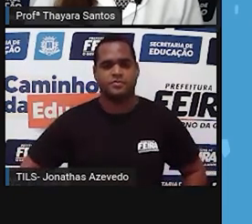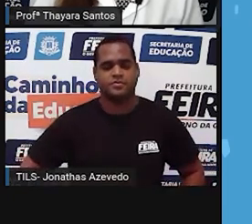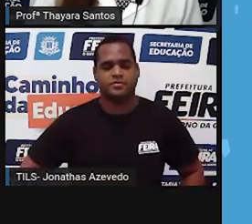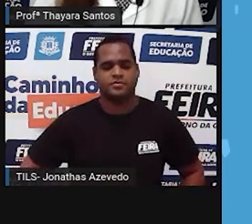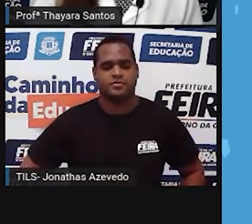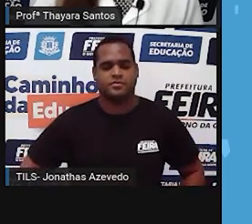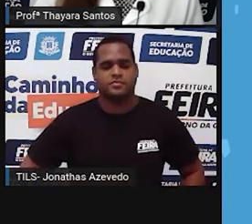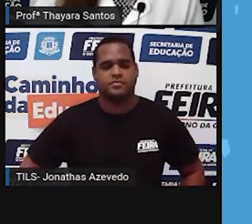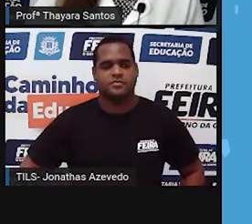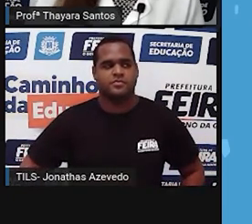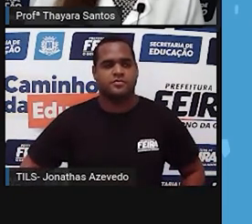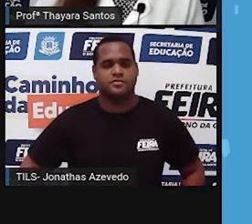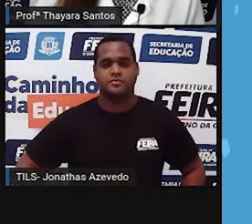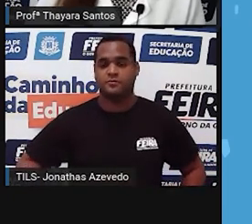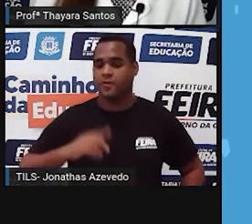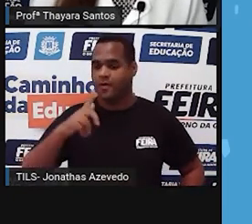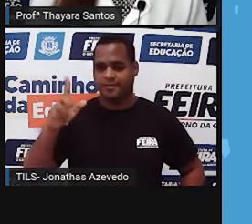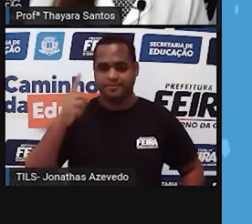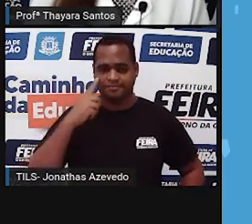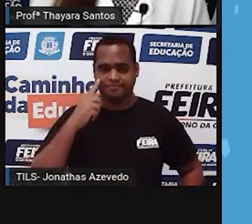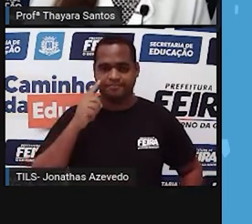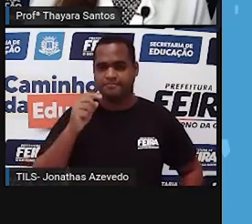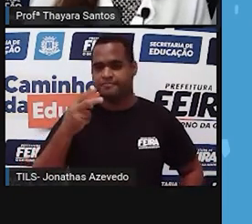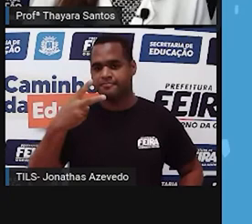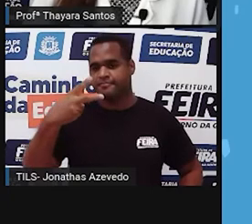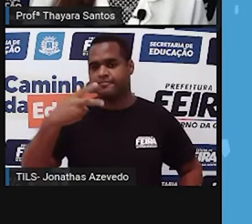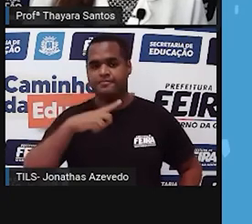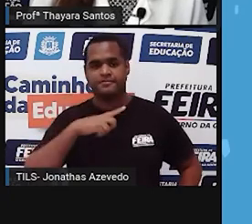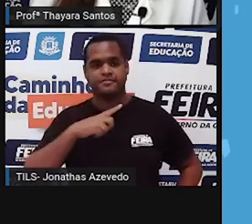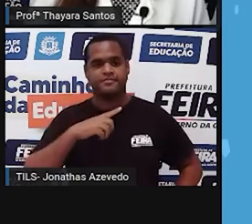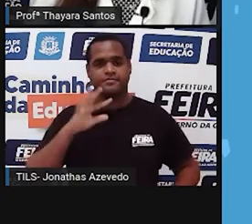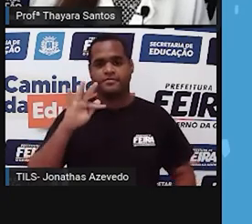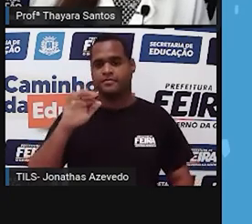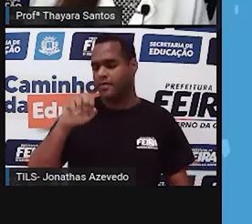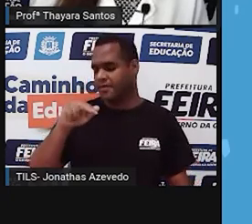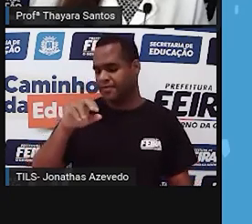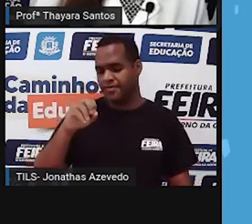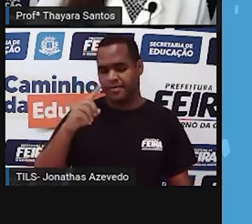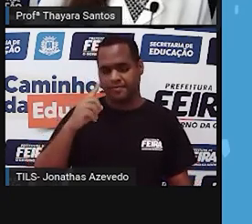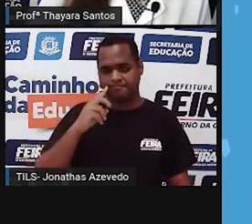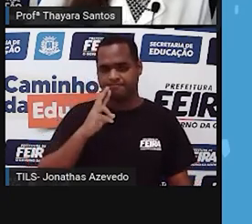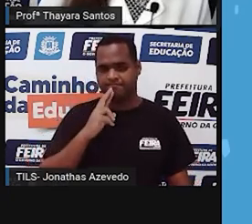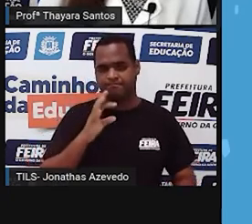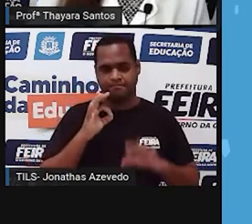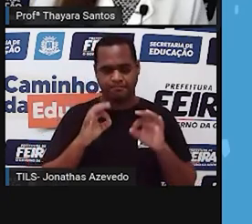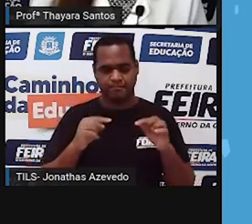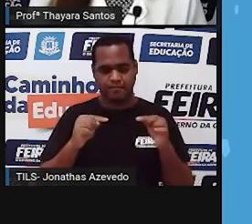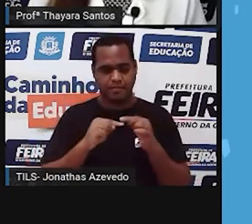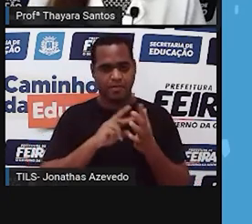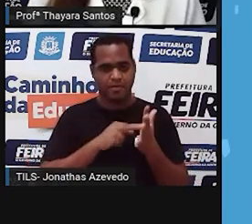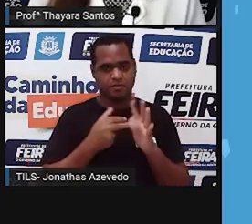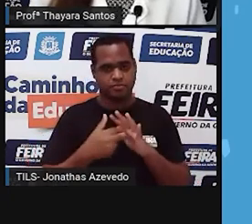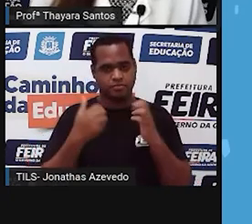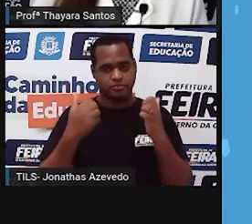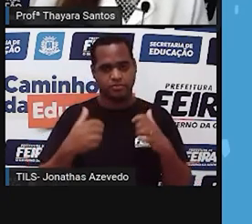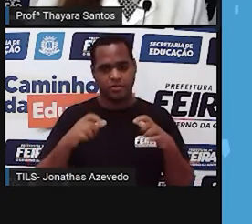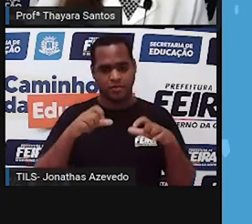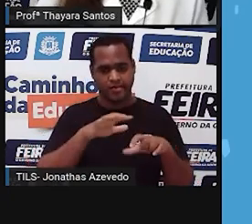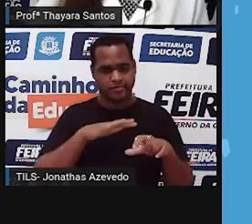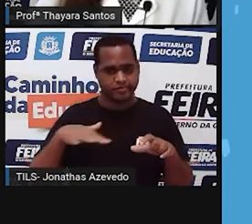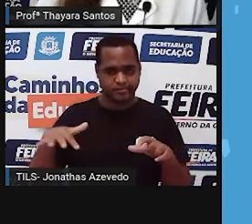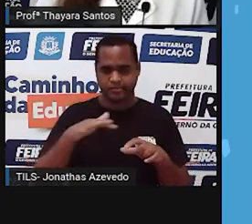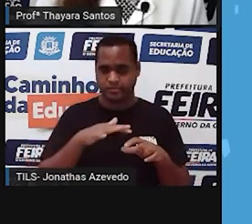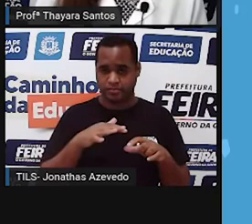Vamos para a próxima. O fenótipo é o resultado da expressão do genótipo mais o ambiente. Essa